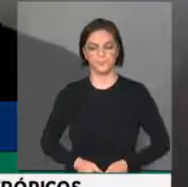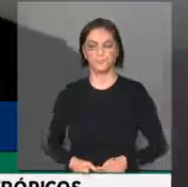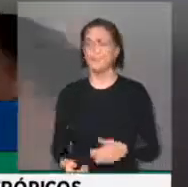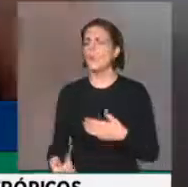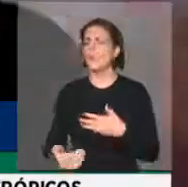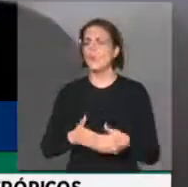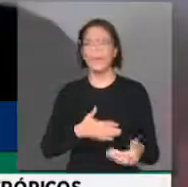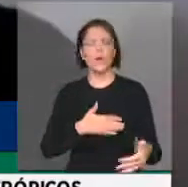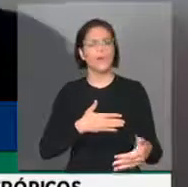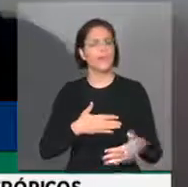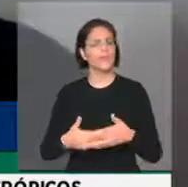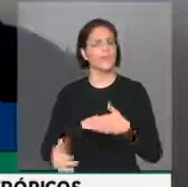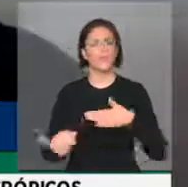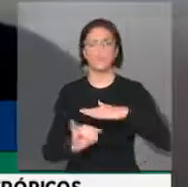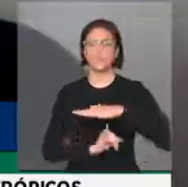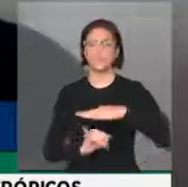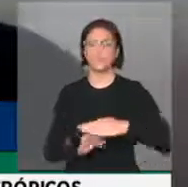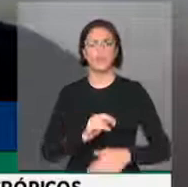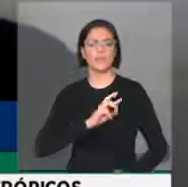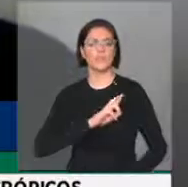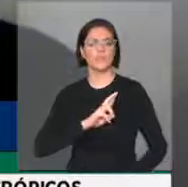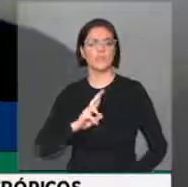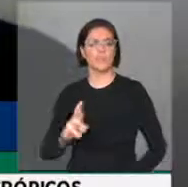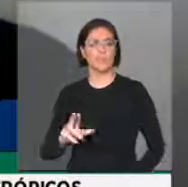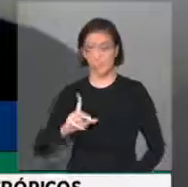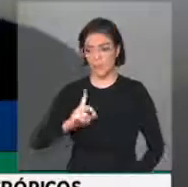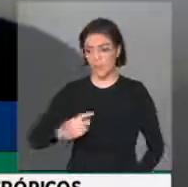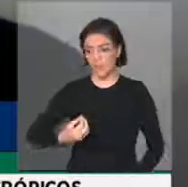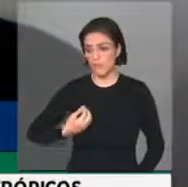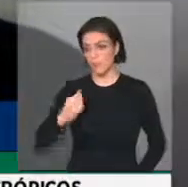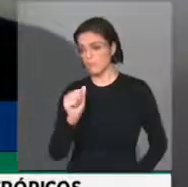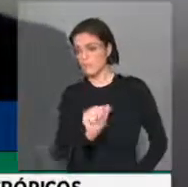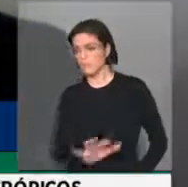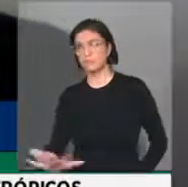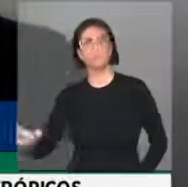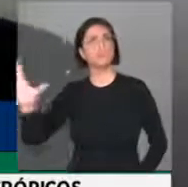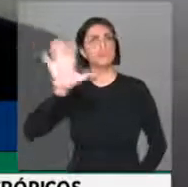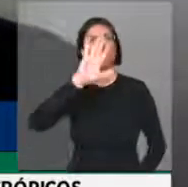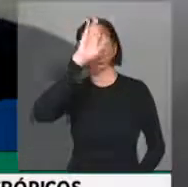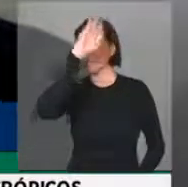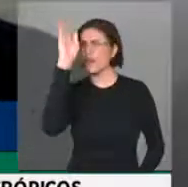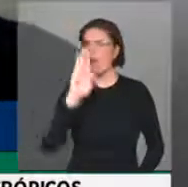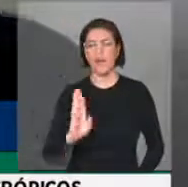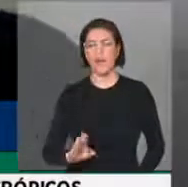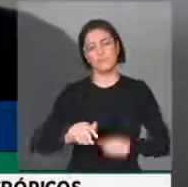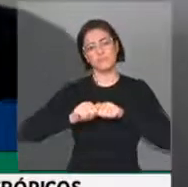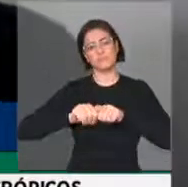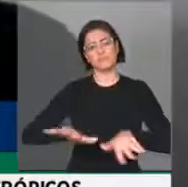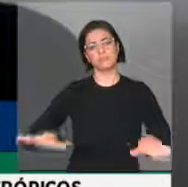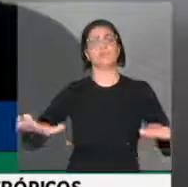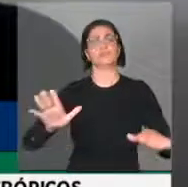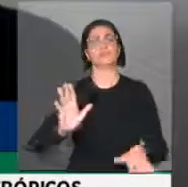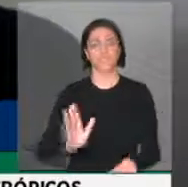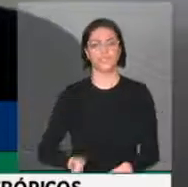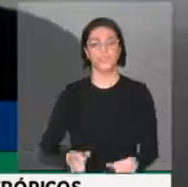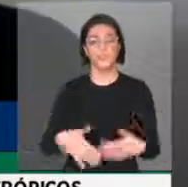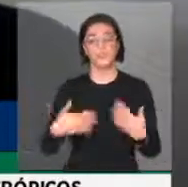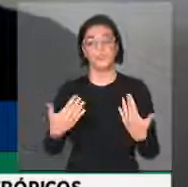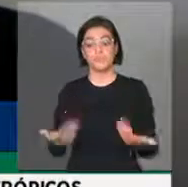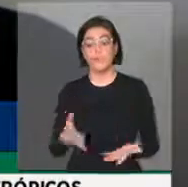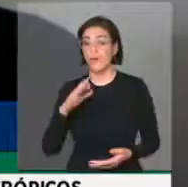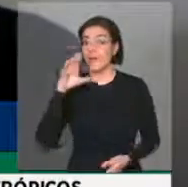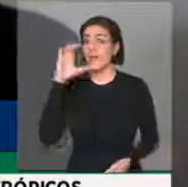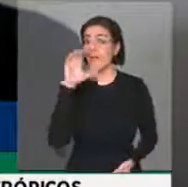está geograficamente distribuída no Brasil e, portanto, penetra de maneira